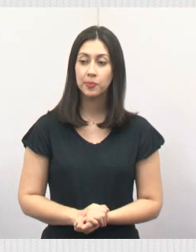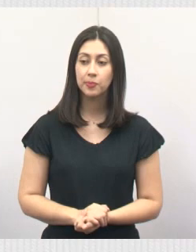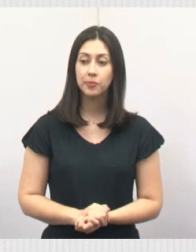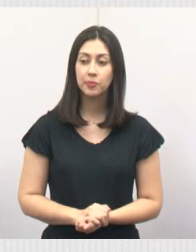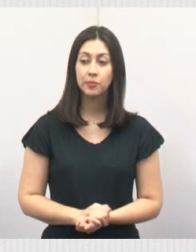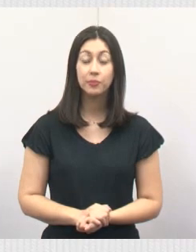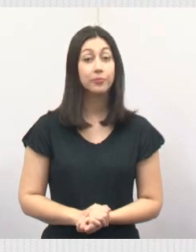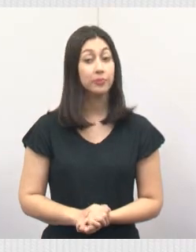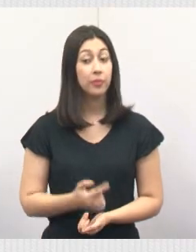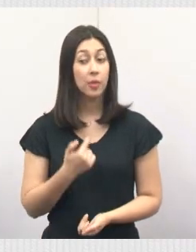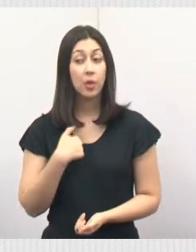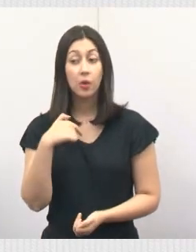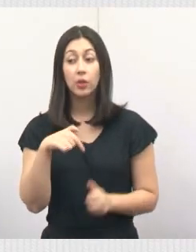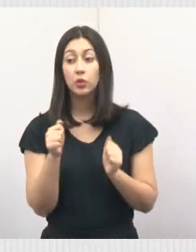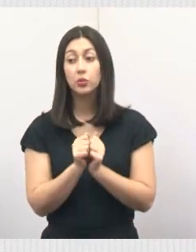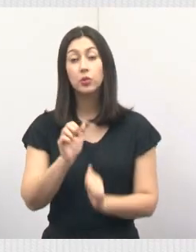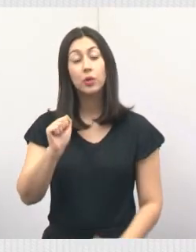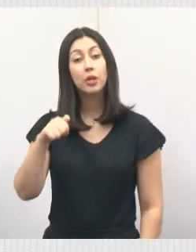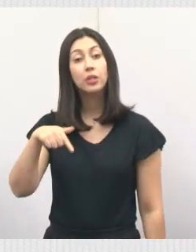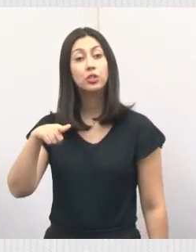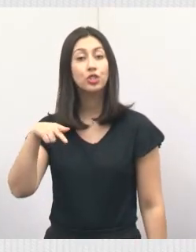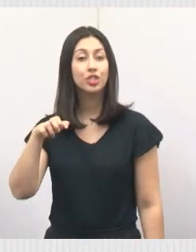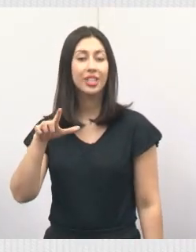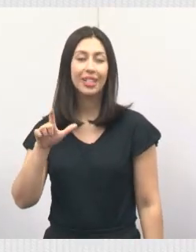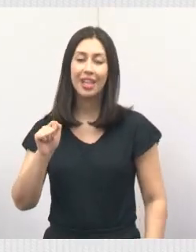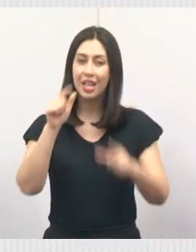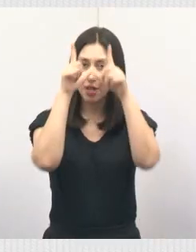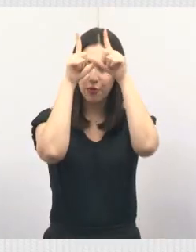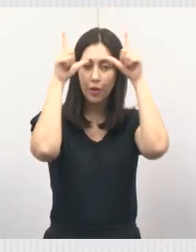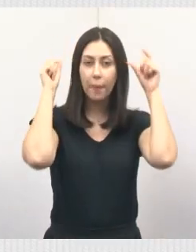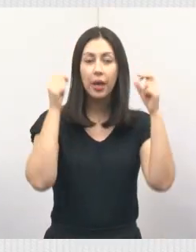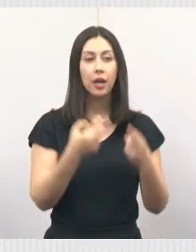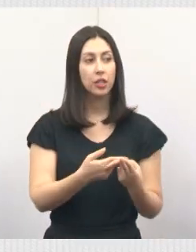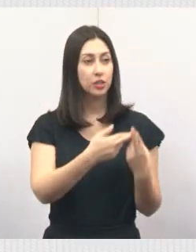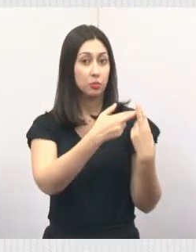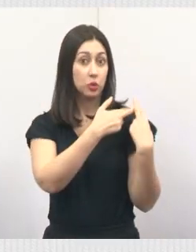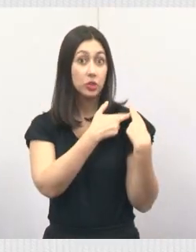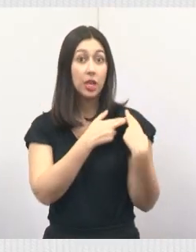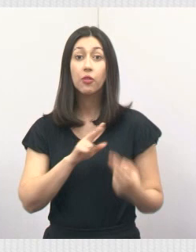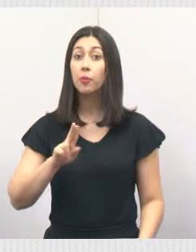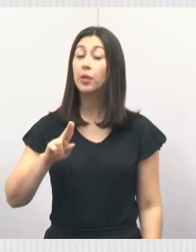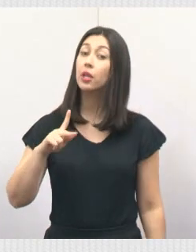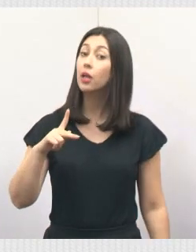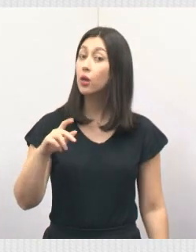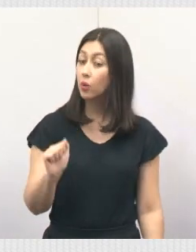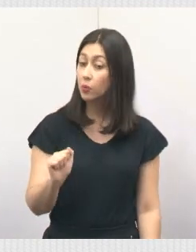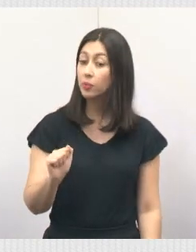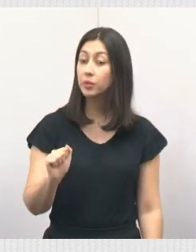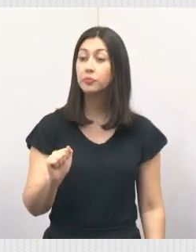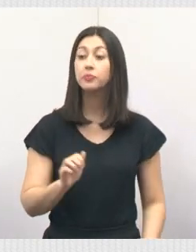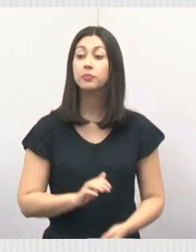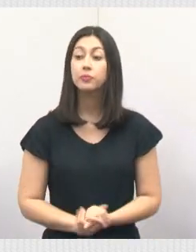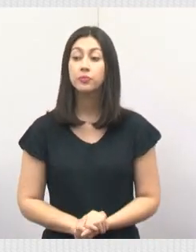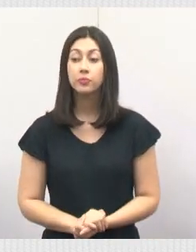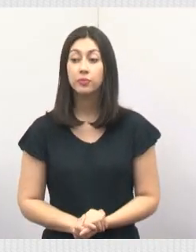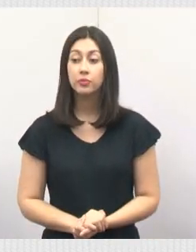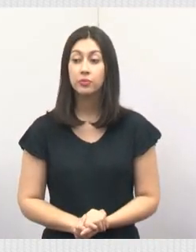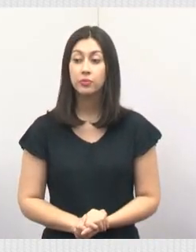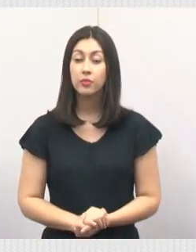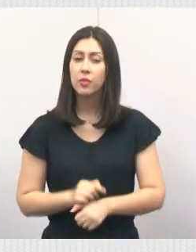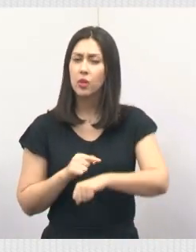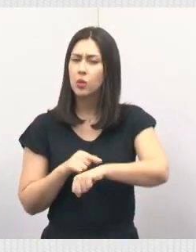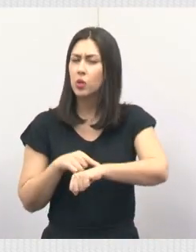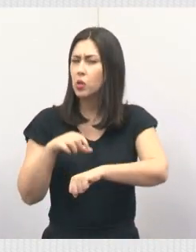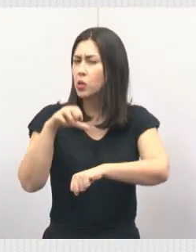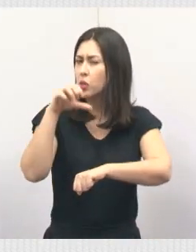Bom, estou aqui com a Ângela, que é a enfermeira, que está responsável hoje pela UPA. Aqui são agora